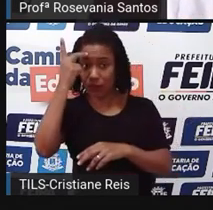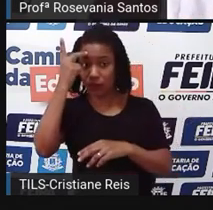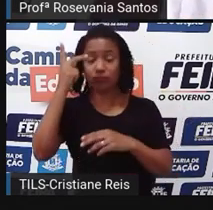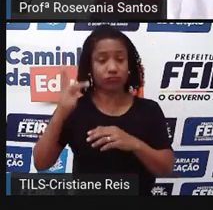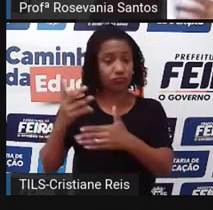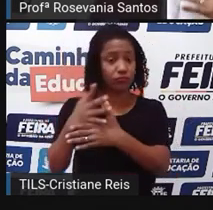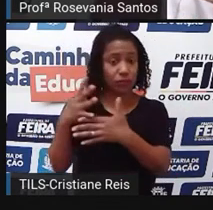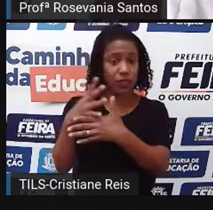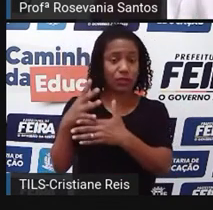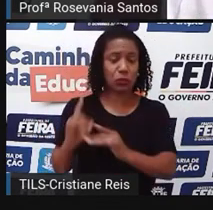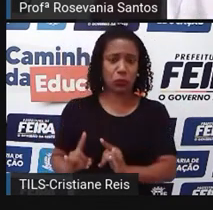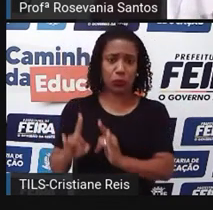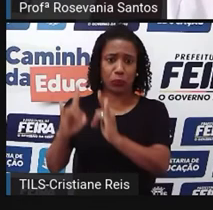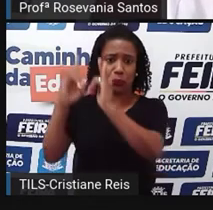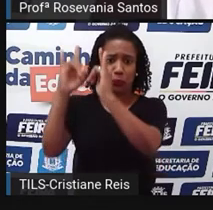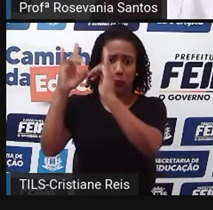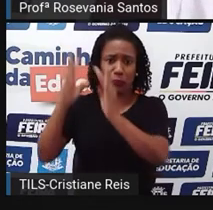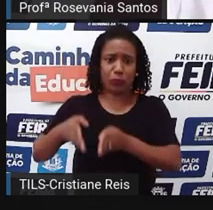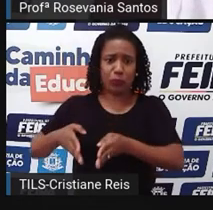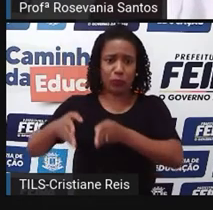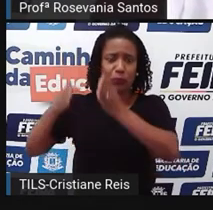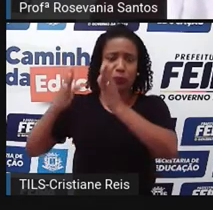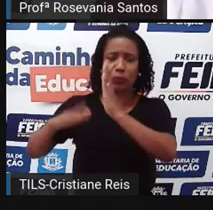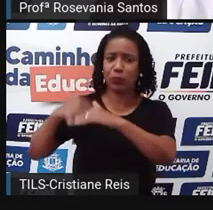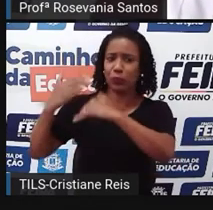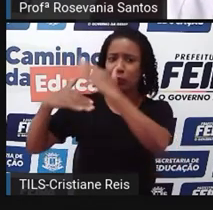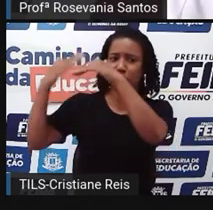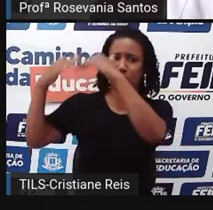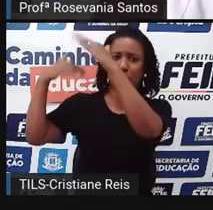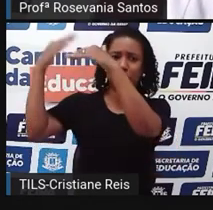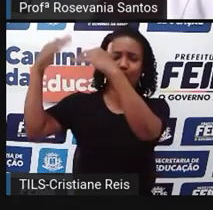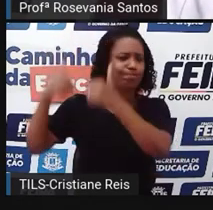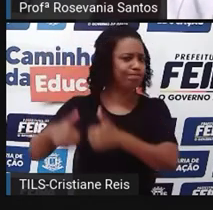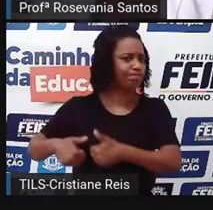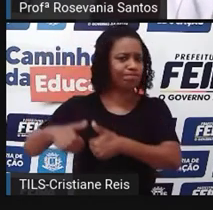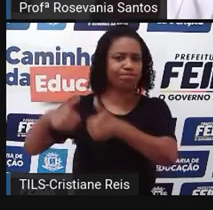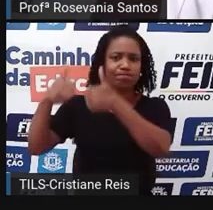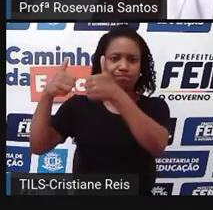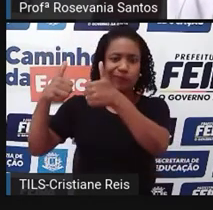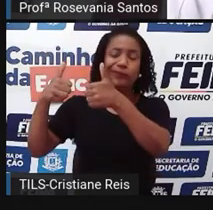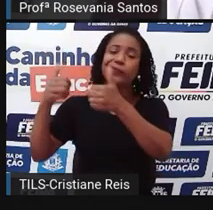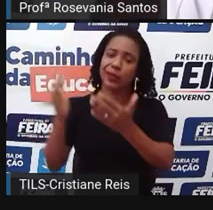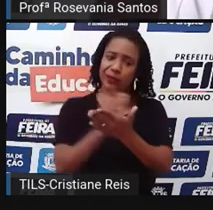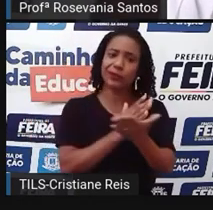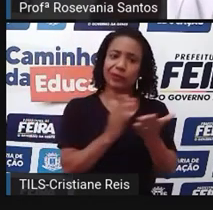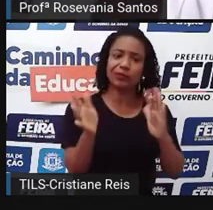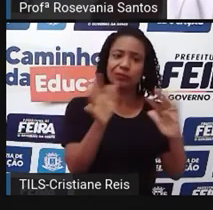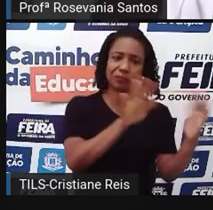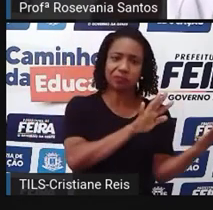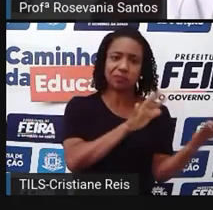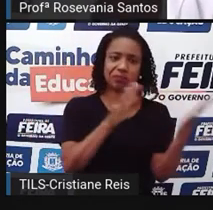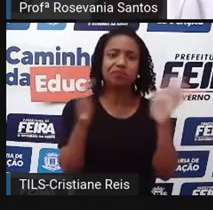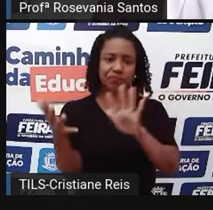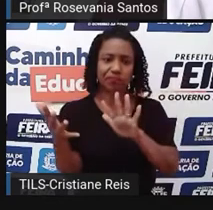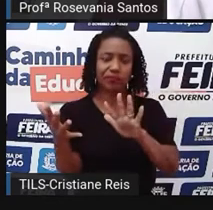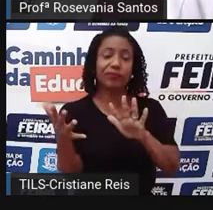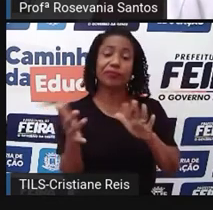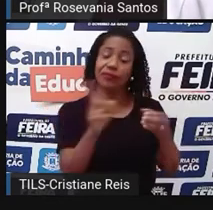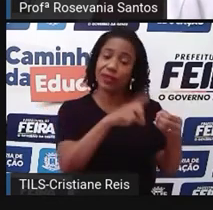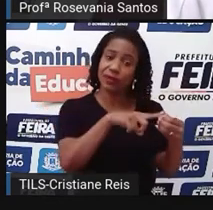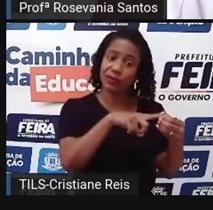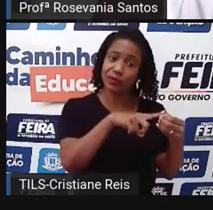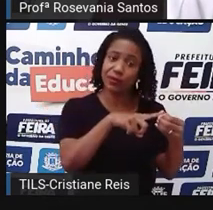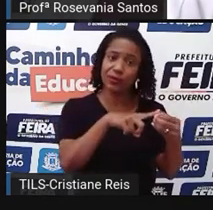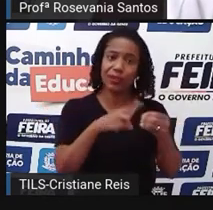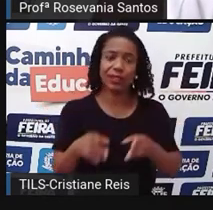mesmo, até cidades com o grau de desenvolvimento bastante acentuado. Então, desde aquelas